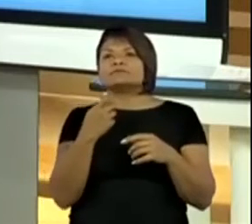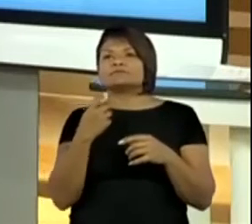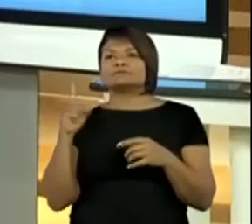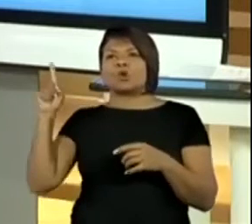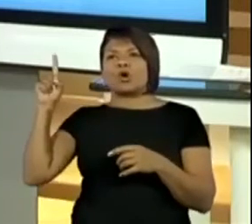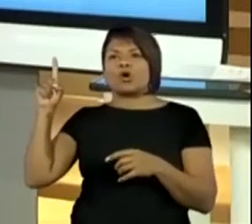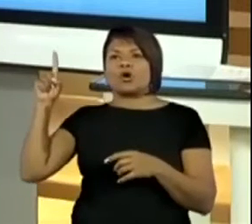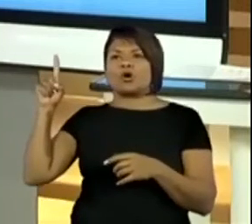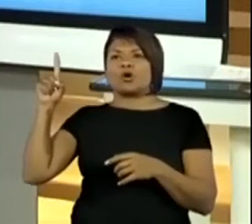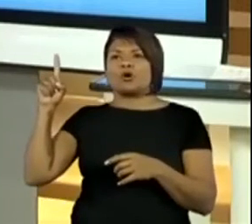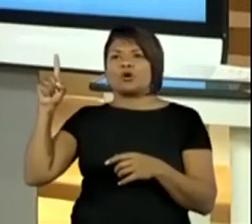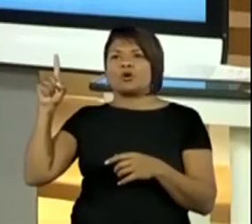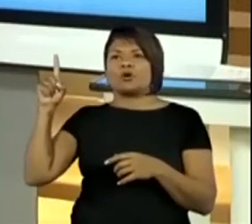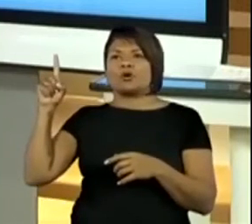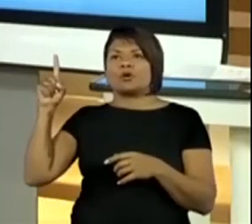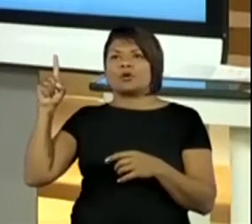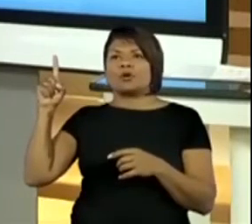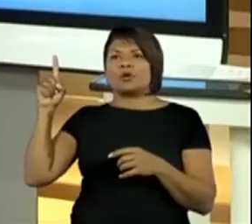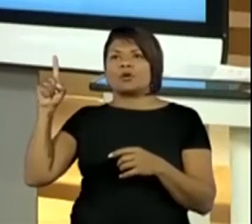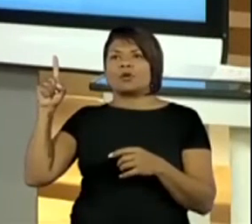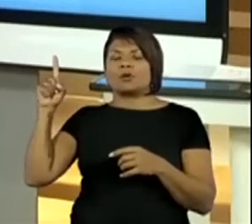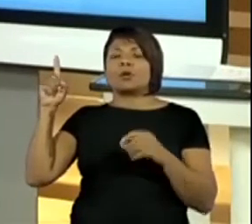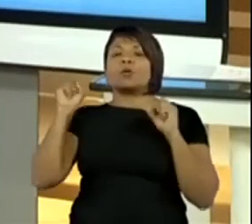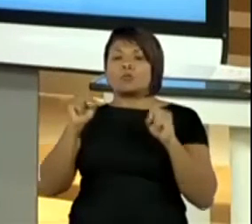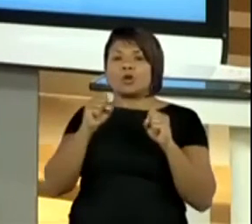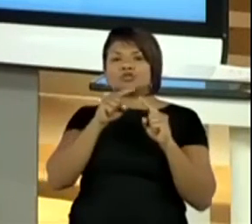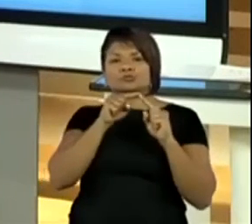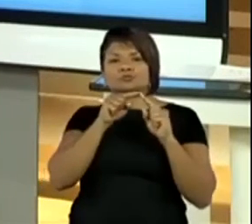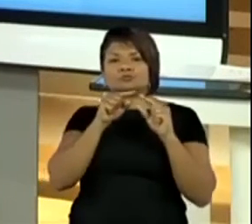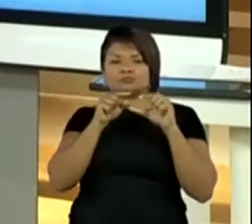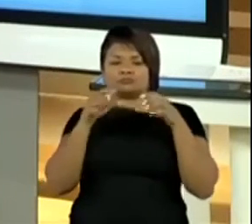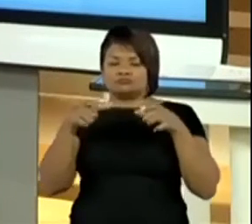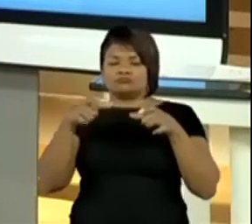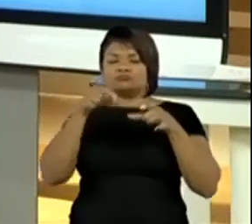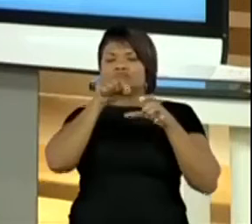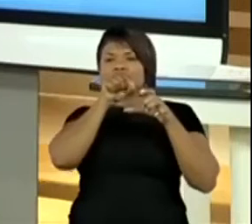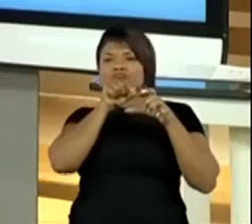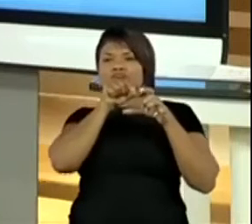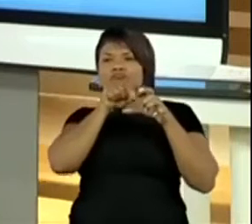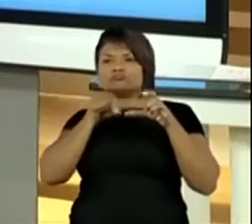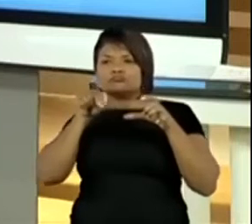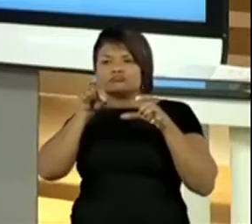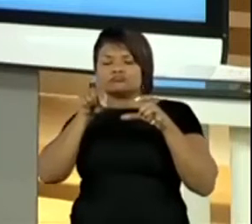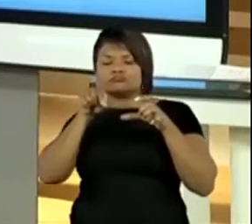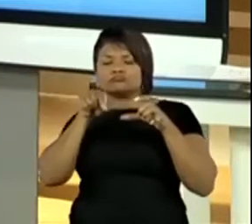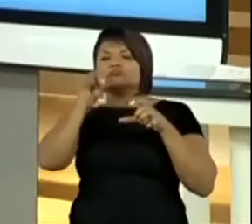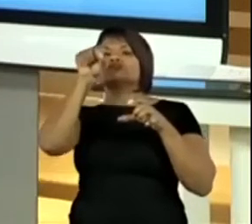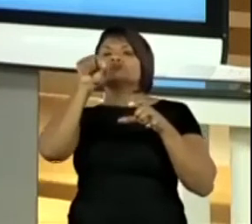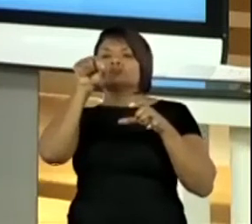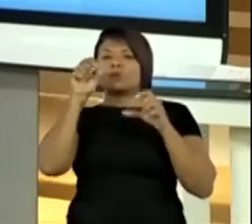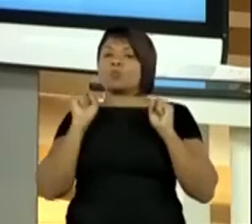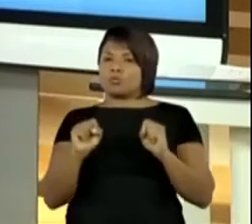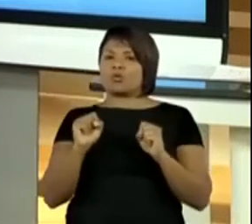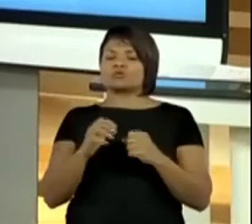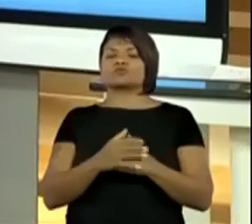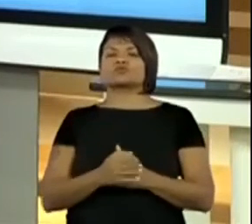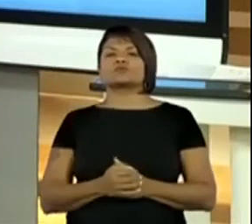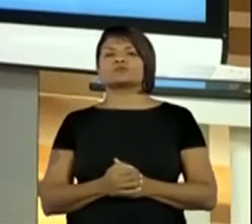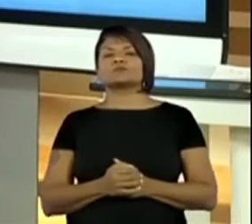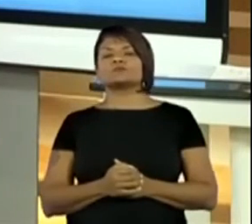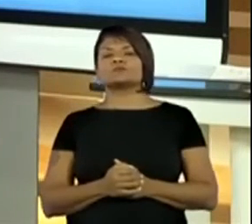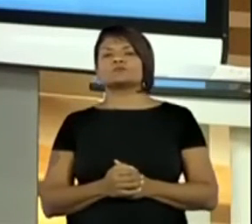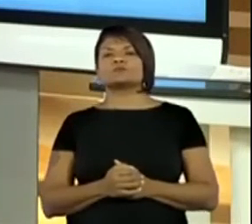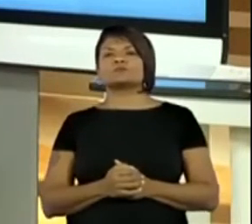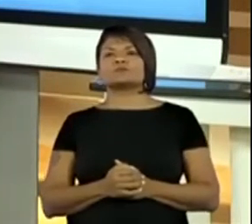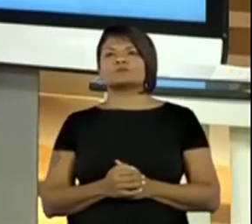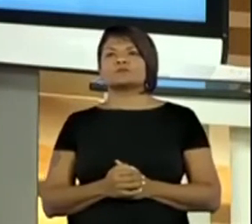Para onde vocês querem que eu movimente? Para cá ou para cá? Porque eu tenho essas duas possibilidades, né? Então,